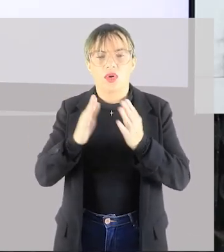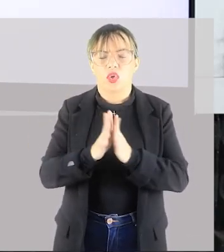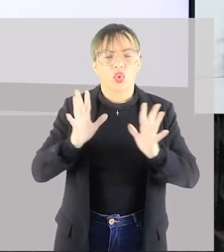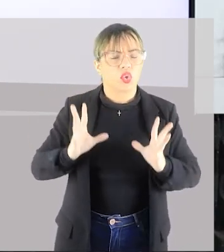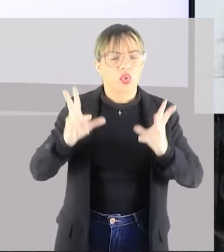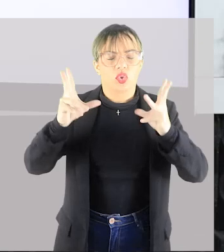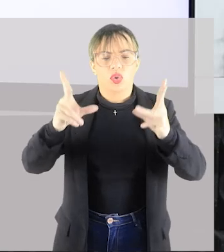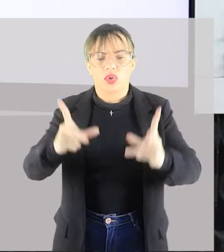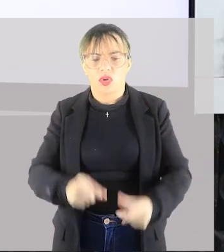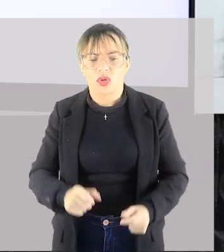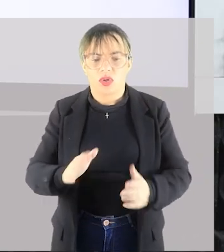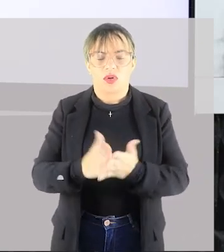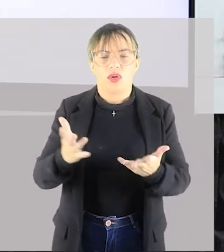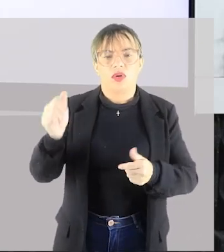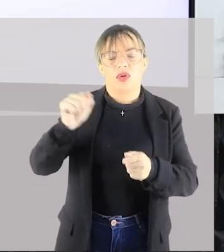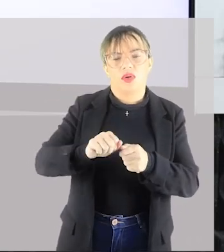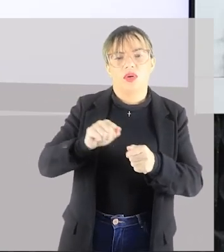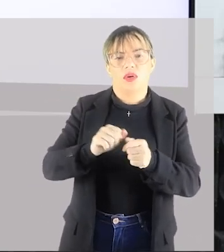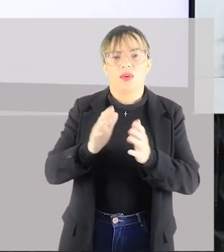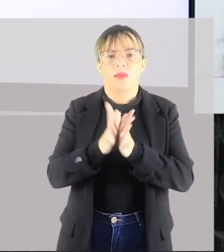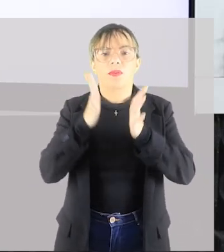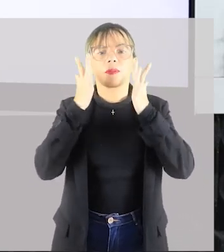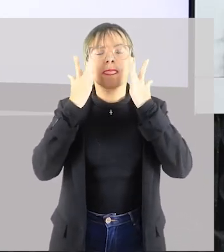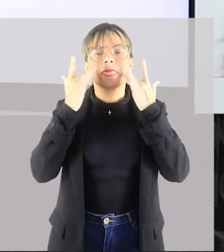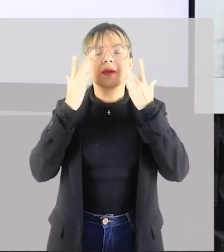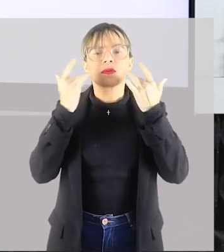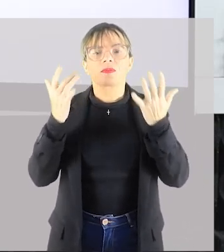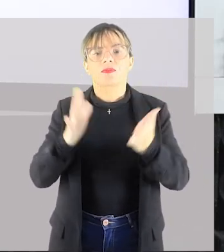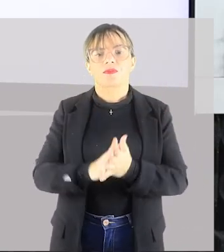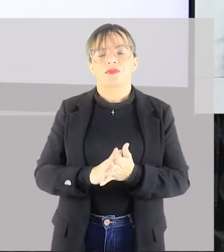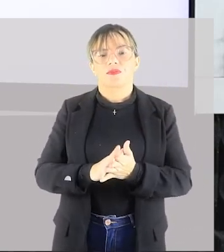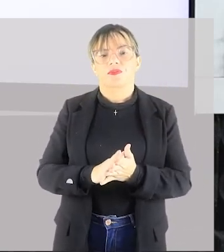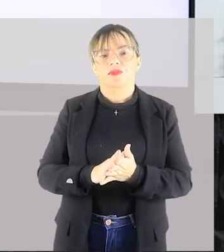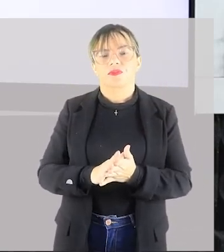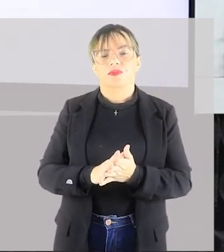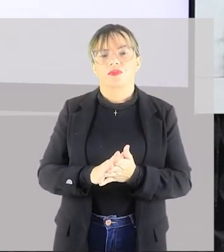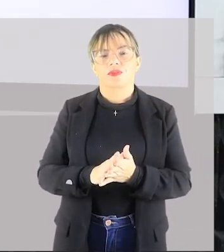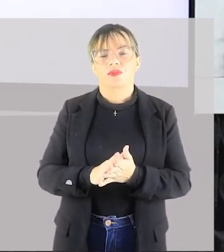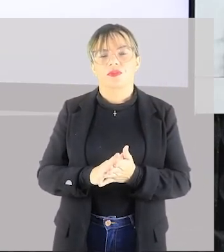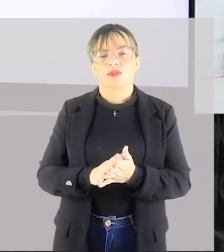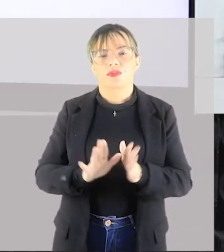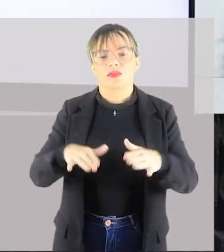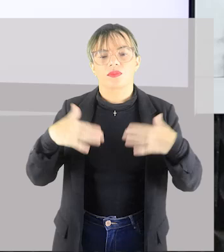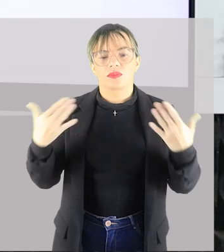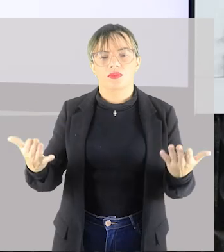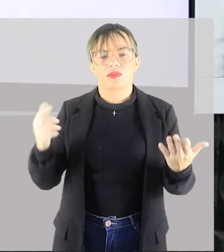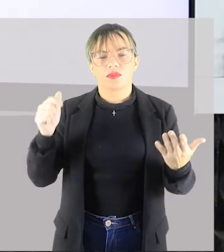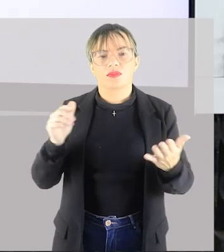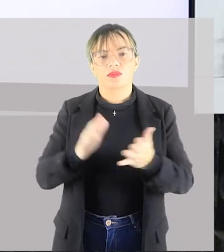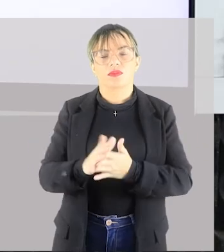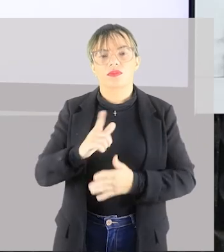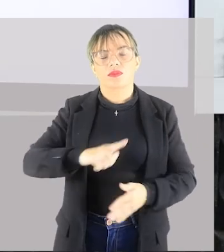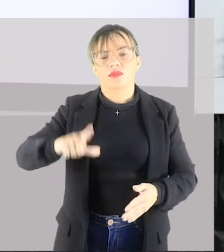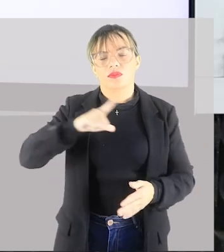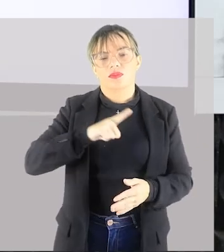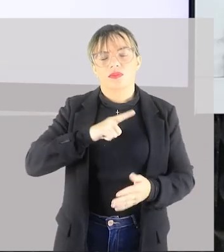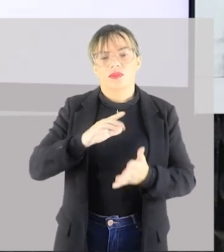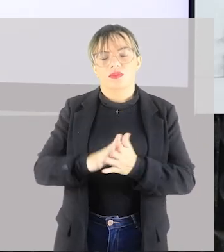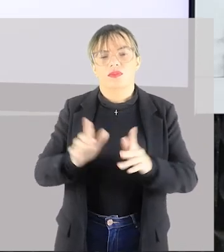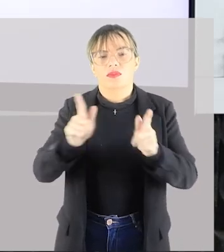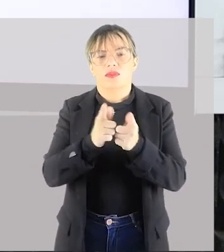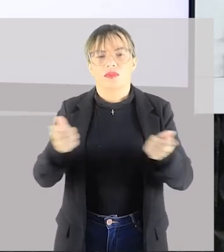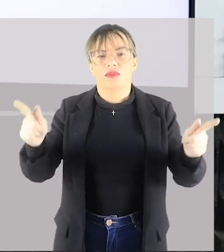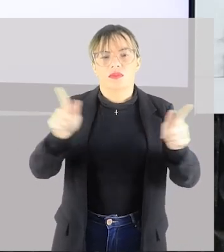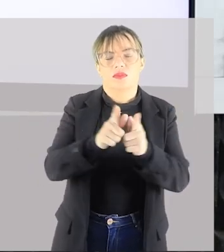formas de fazer artístico. Então, quando existe uma música